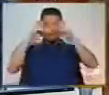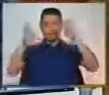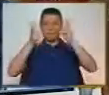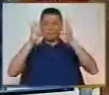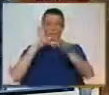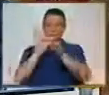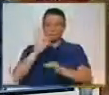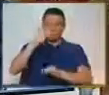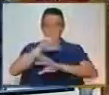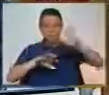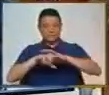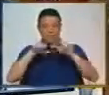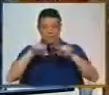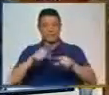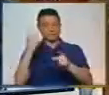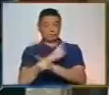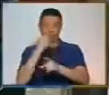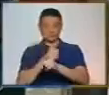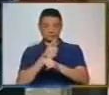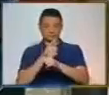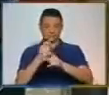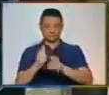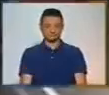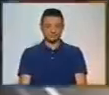escolhida para fazer esse tipo de produto.